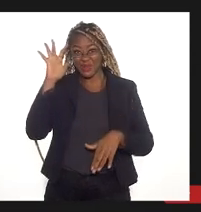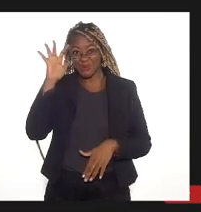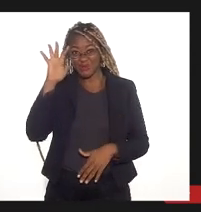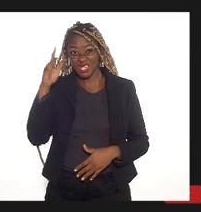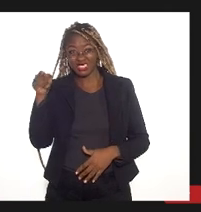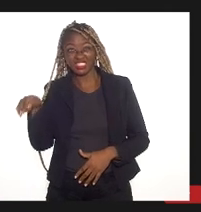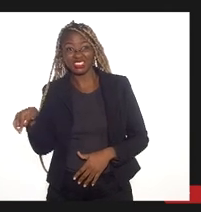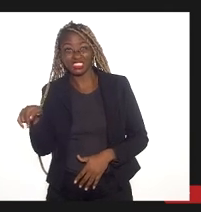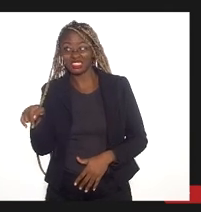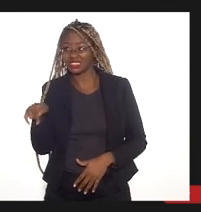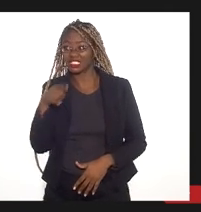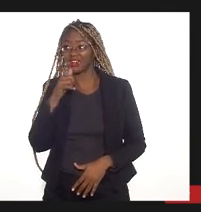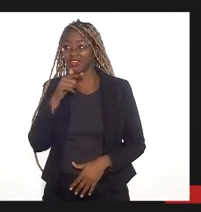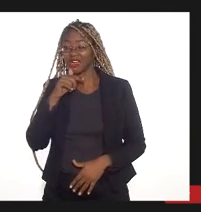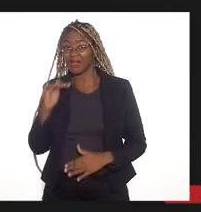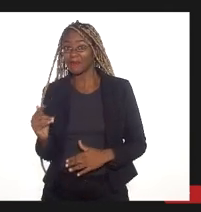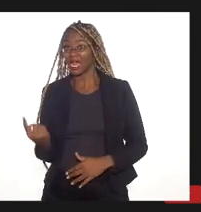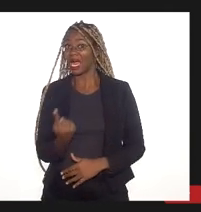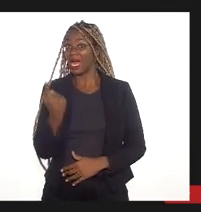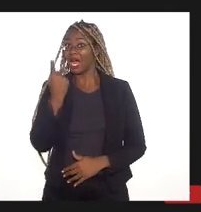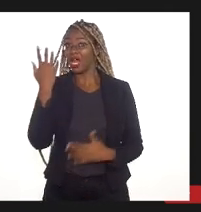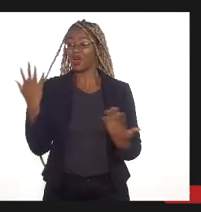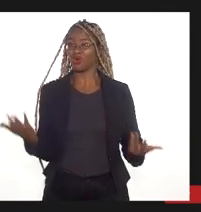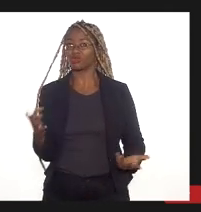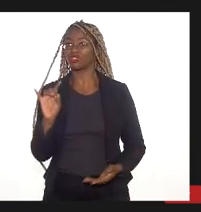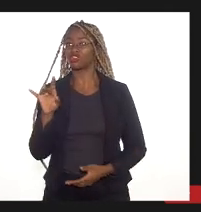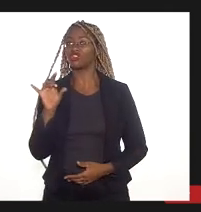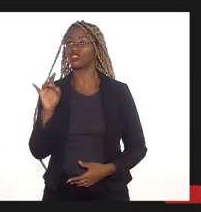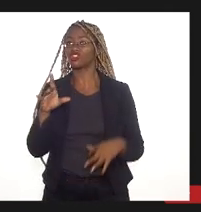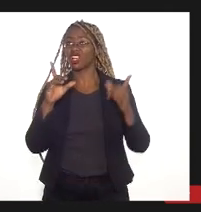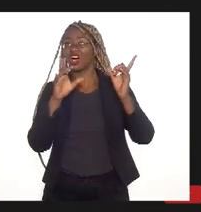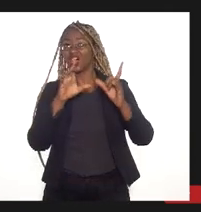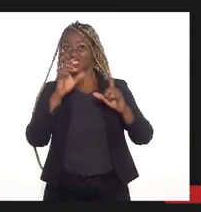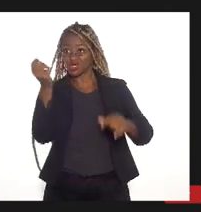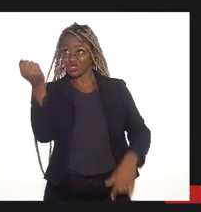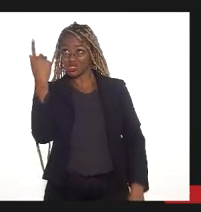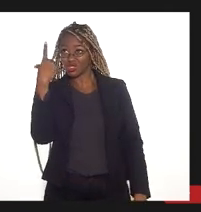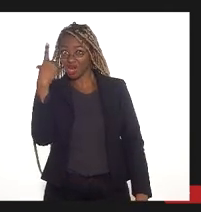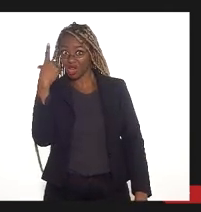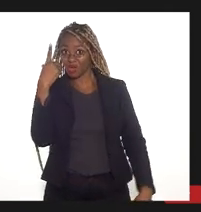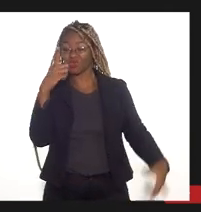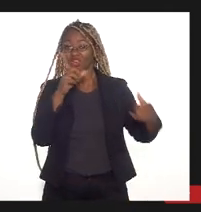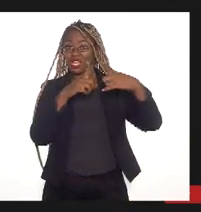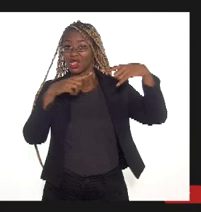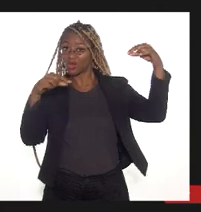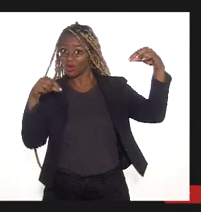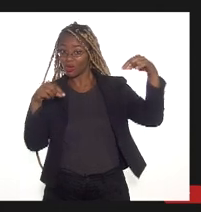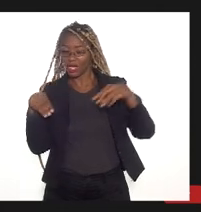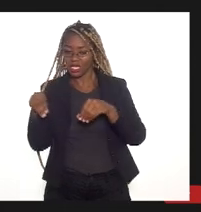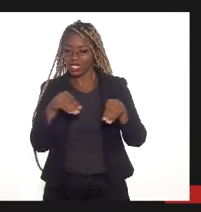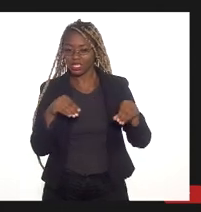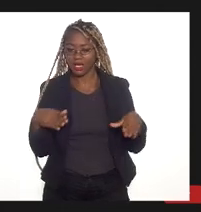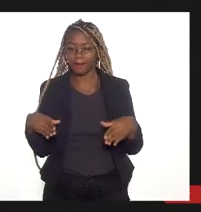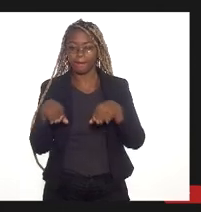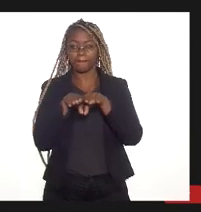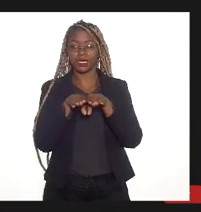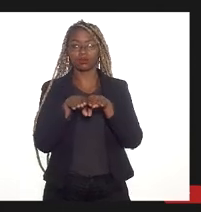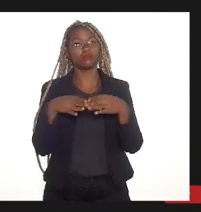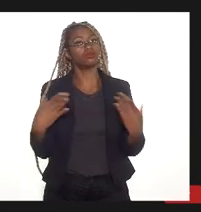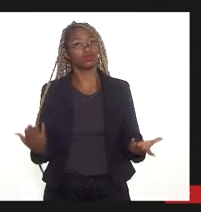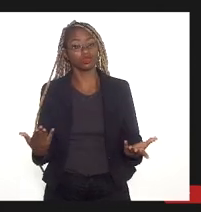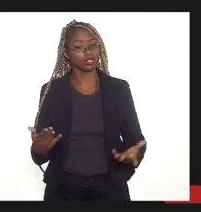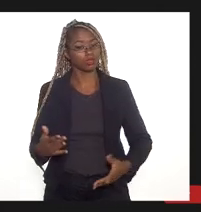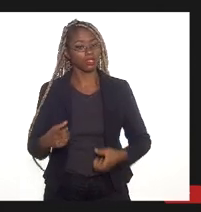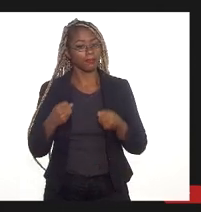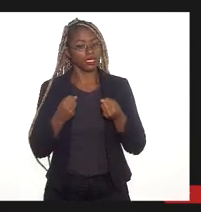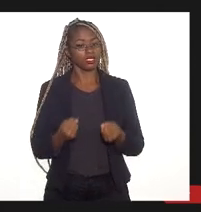Cisija, quando sol, terra e lua estão alinhados. Então, a enchente é catastrófica nesse sentido. Por isso,